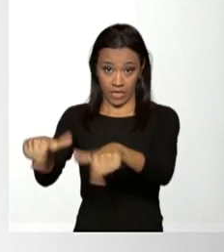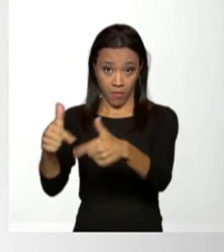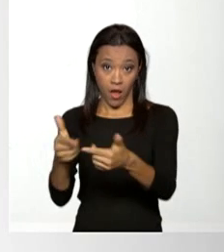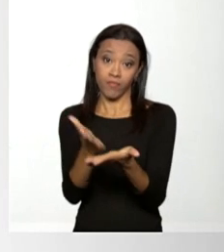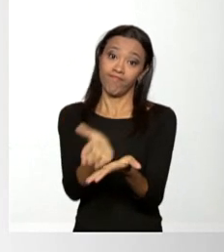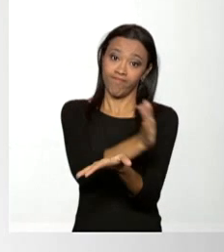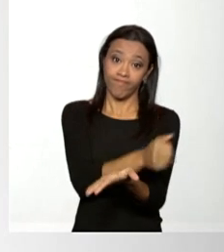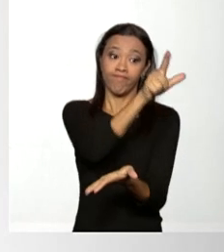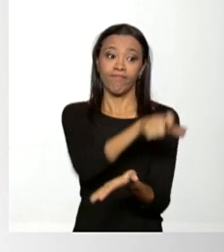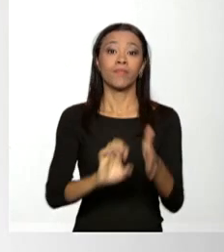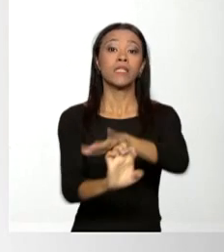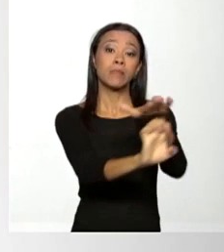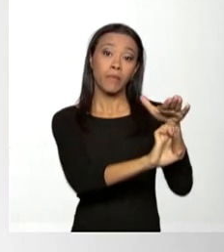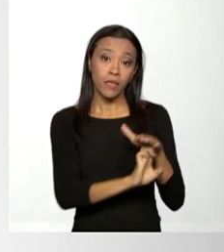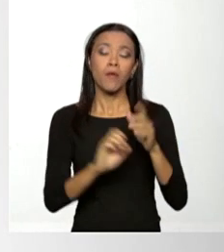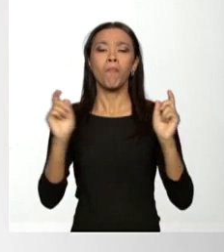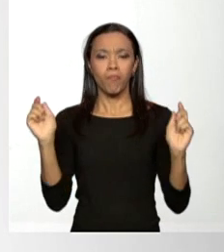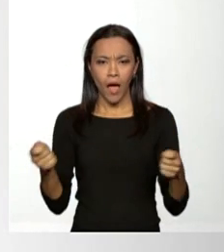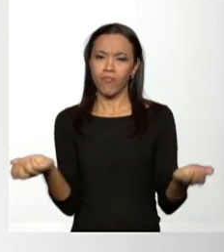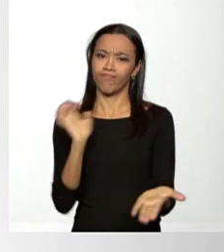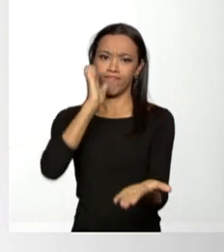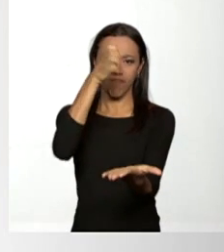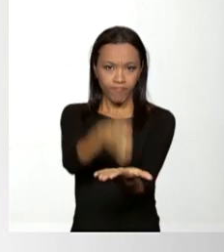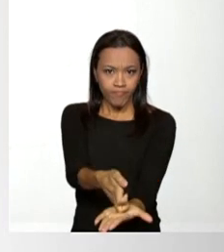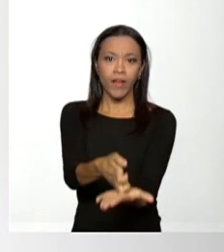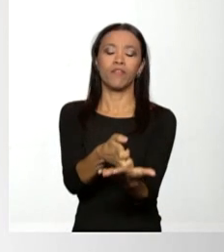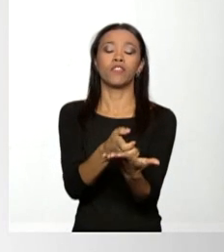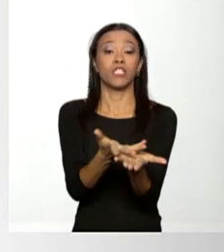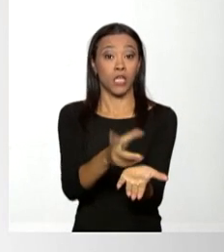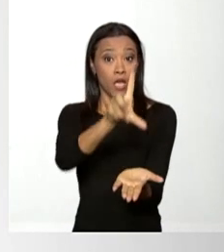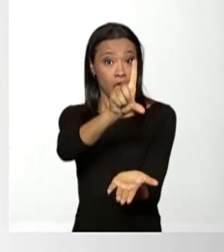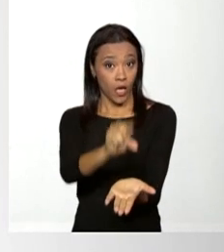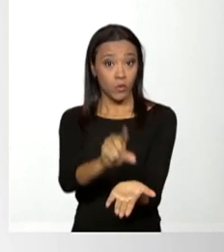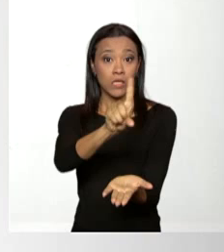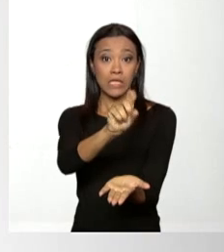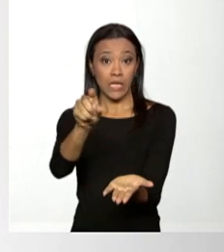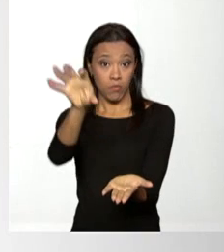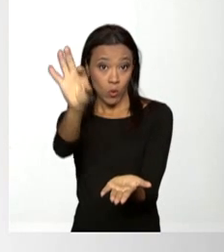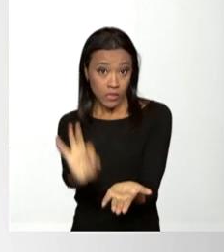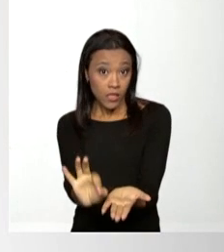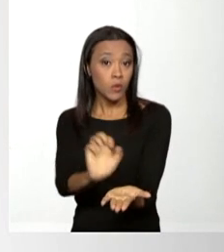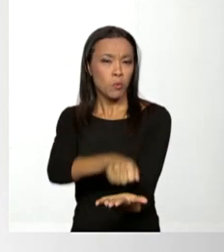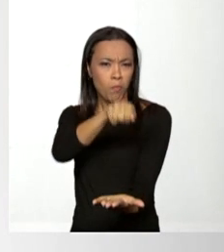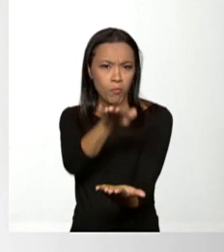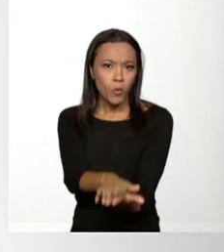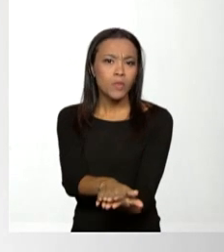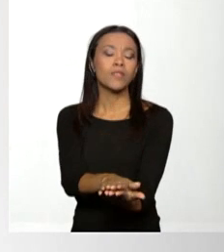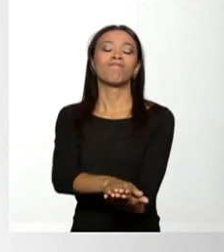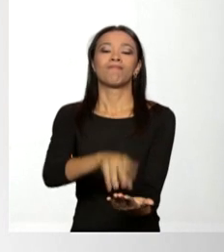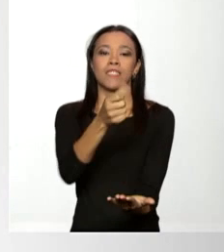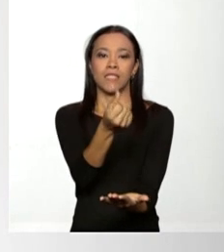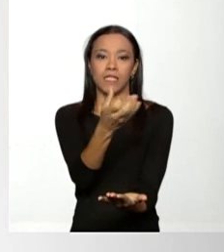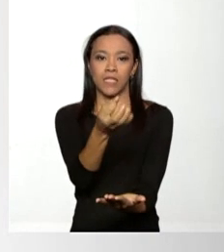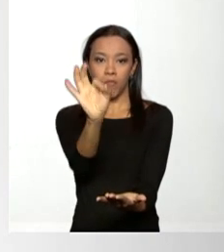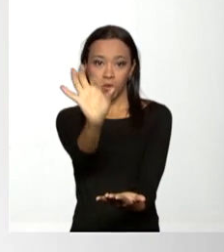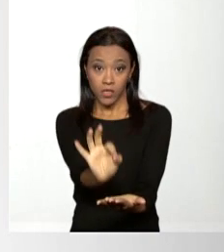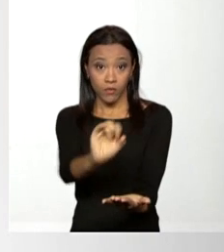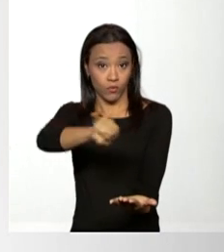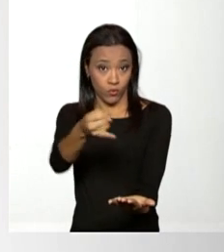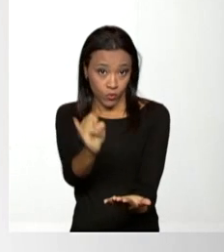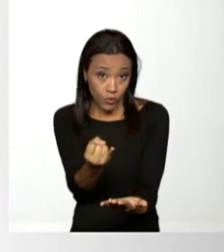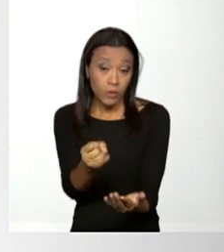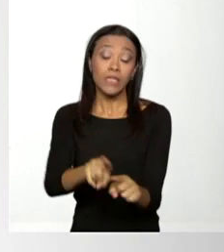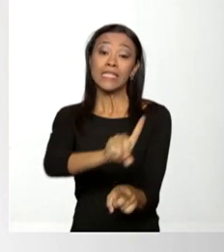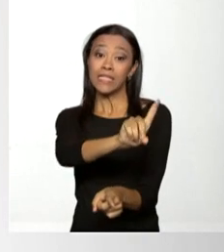quanto do empregador, poderão ser pagas à vista, com redução de 100% das multas, 60% dos juros